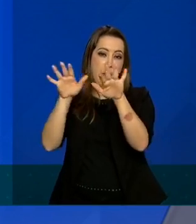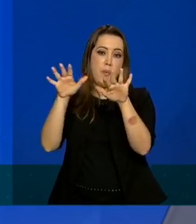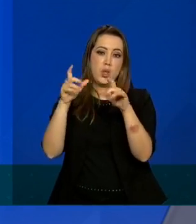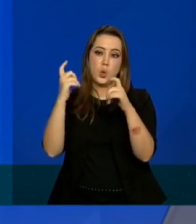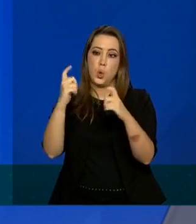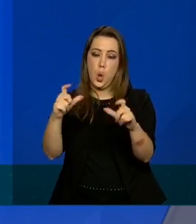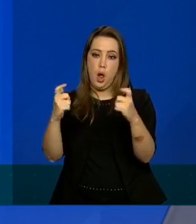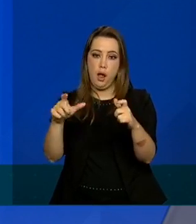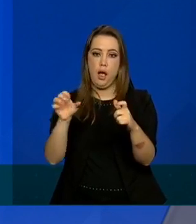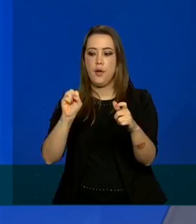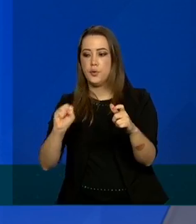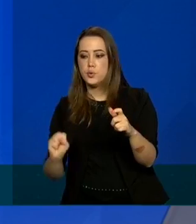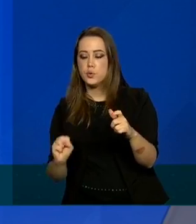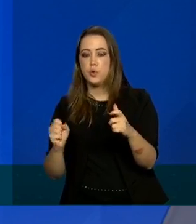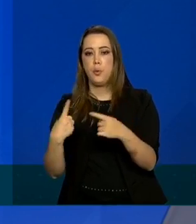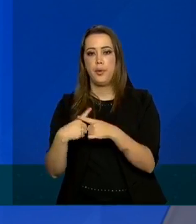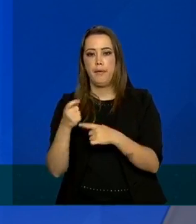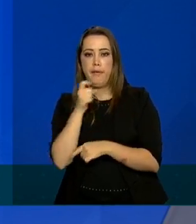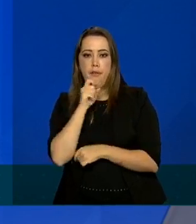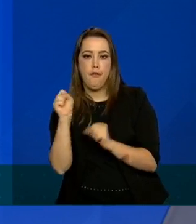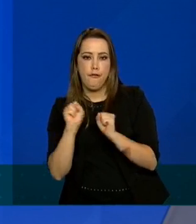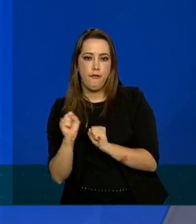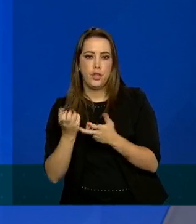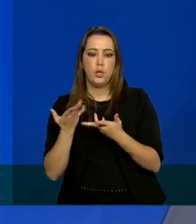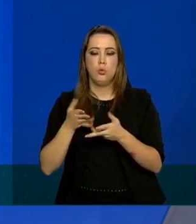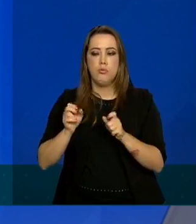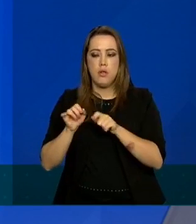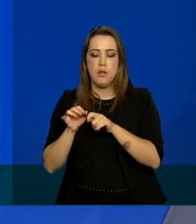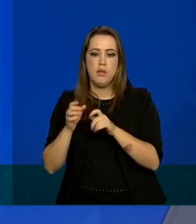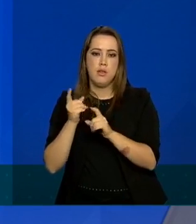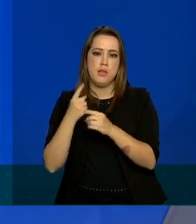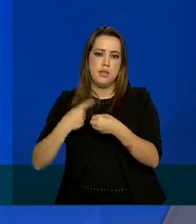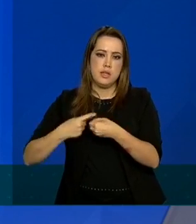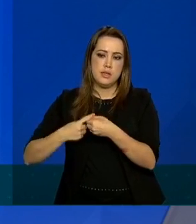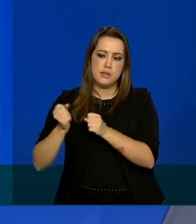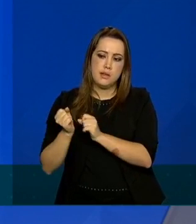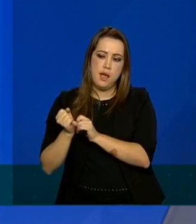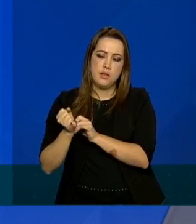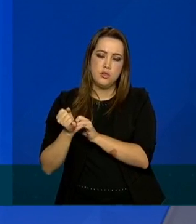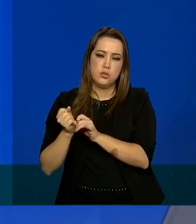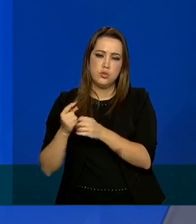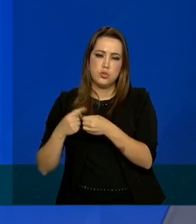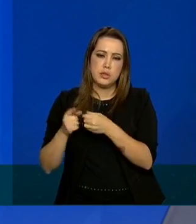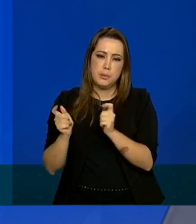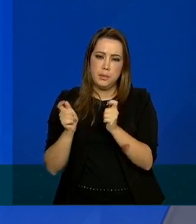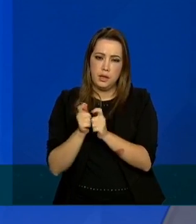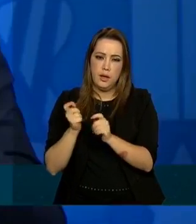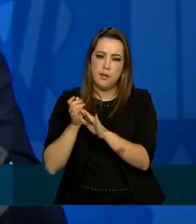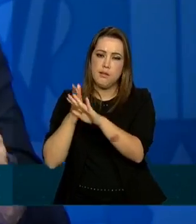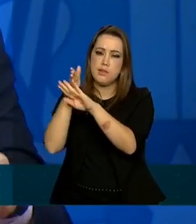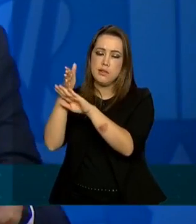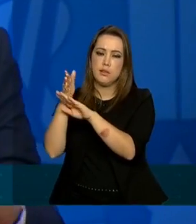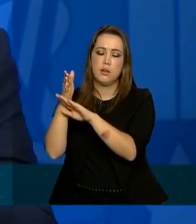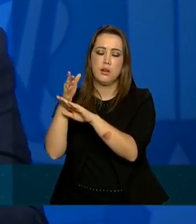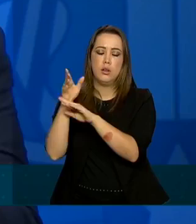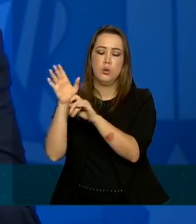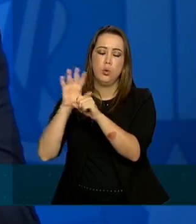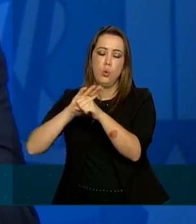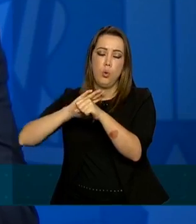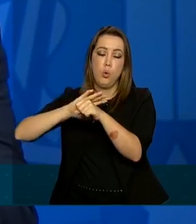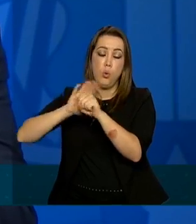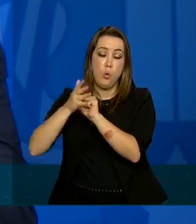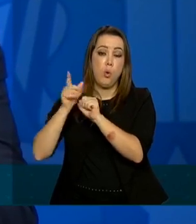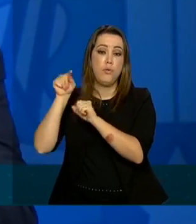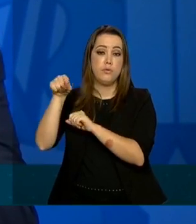do país com a chegada do inverno e interiorização da doença no nordeste e norte bom